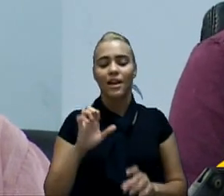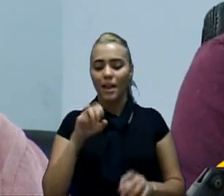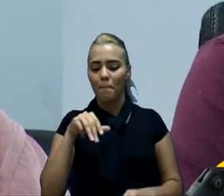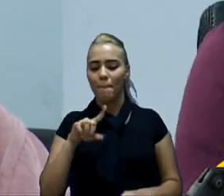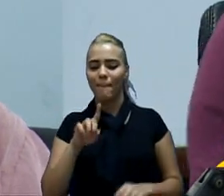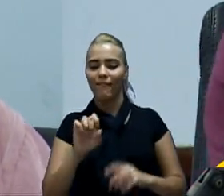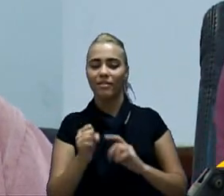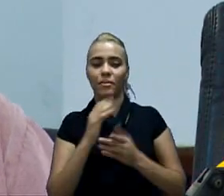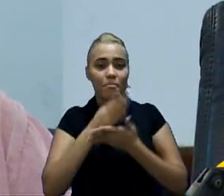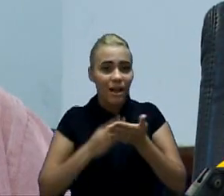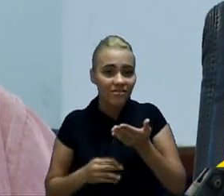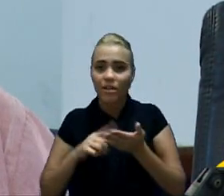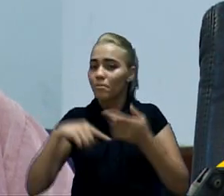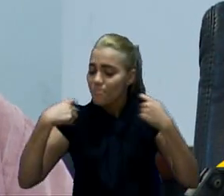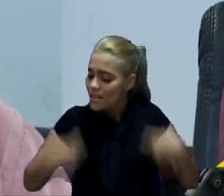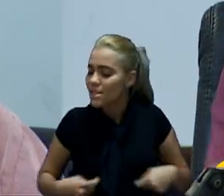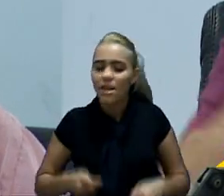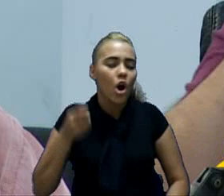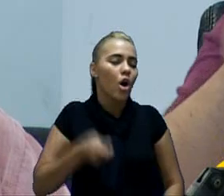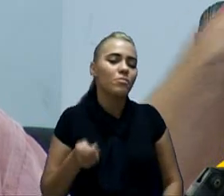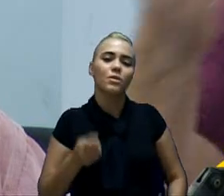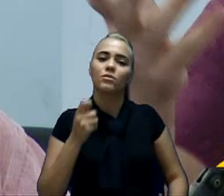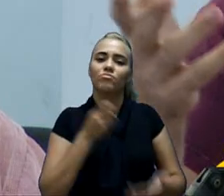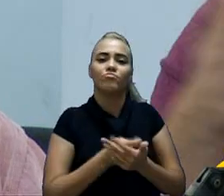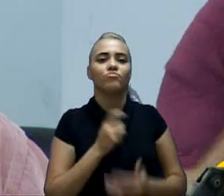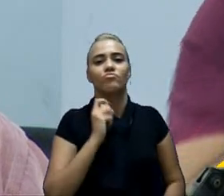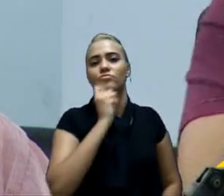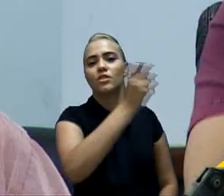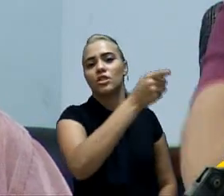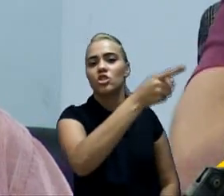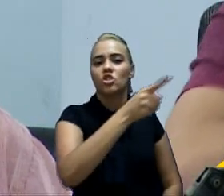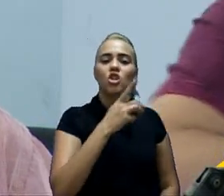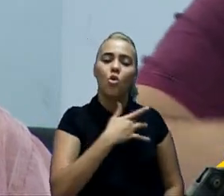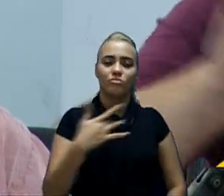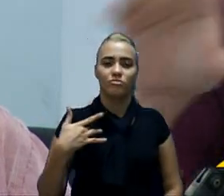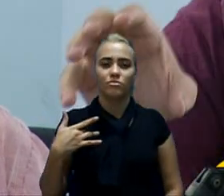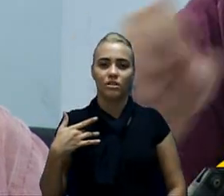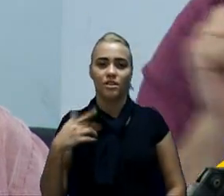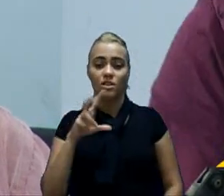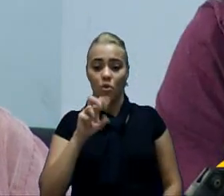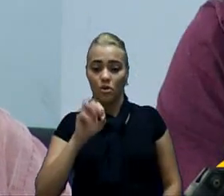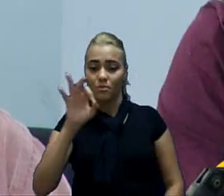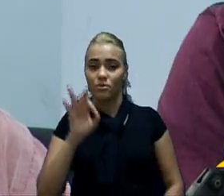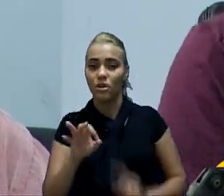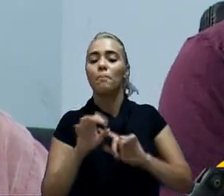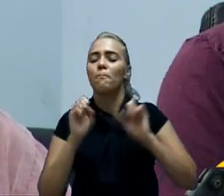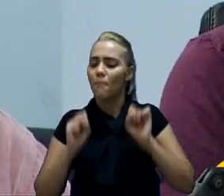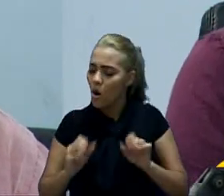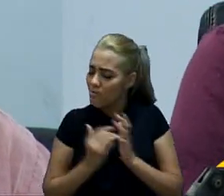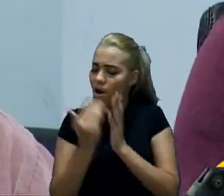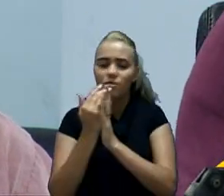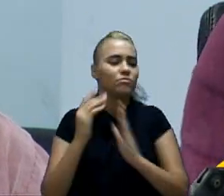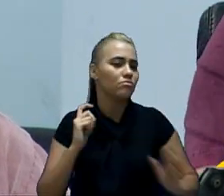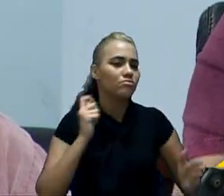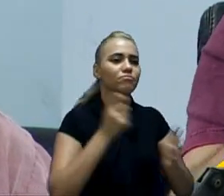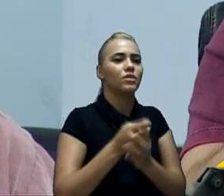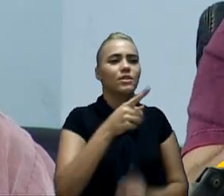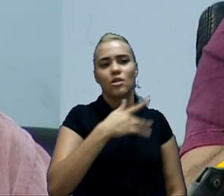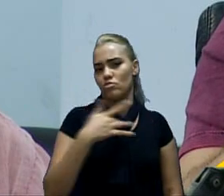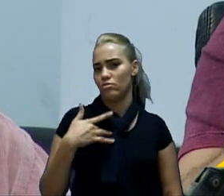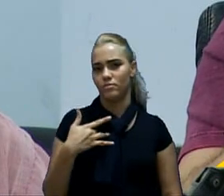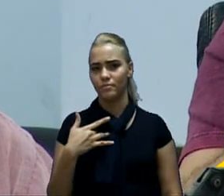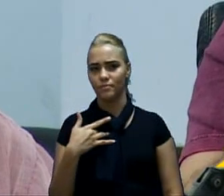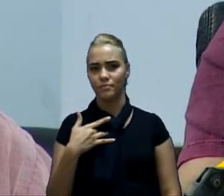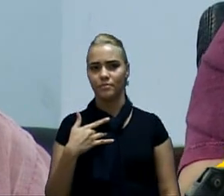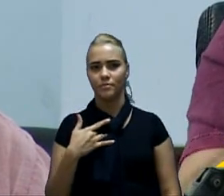obrigatoriamente, tem que ser para a saúde e pode ser adicionado mais. Os outros 50% também podem ir para a saúde. Então, foi